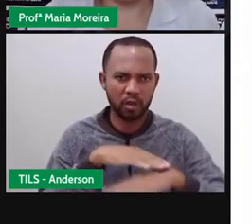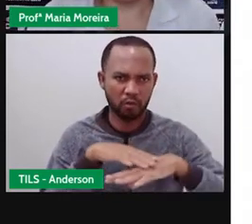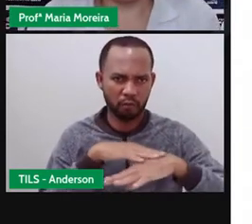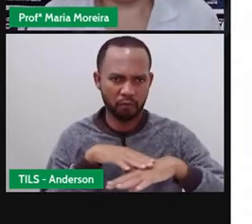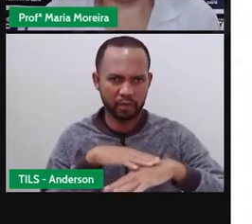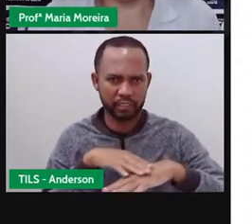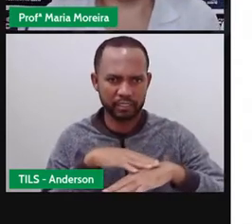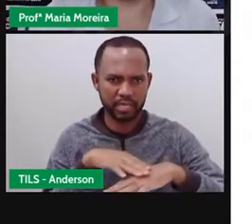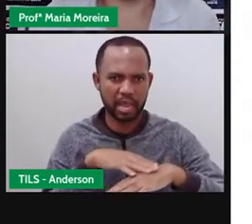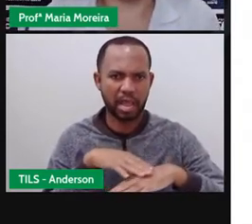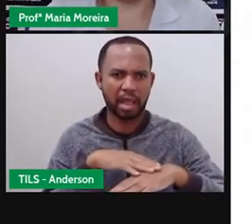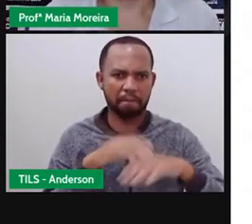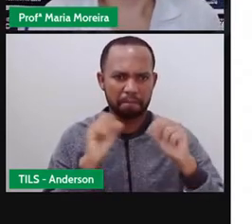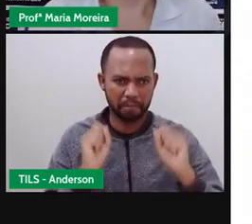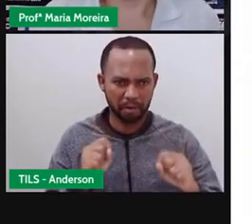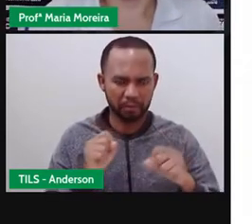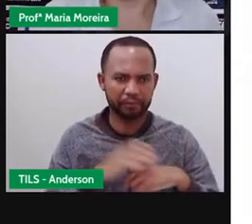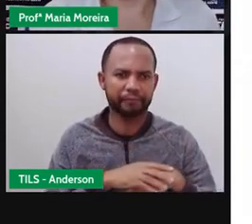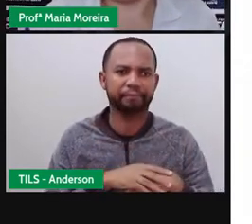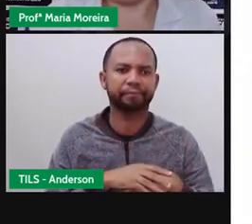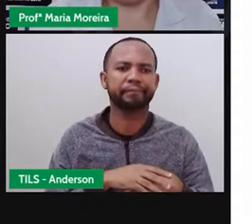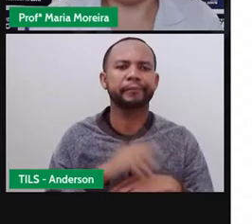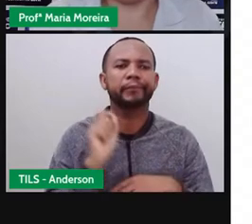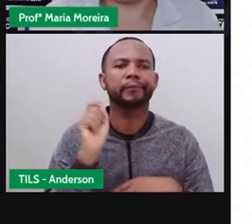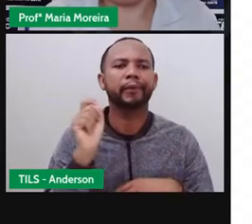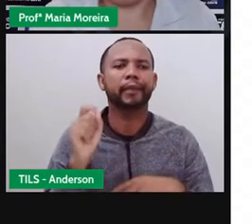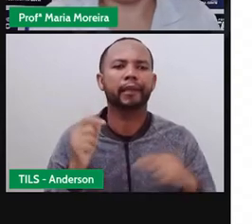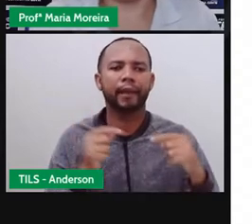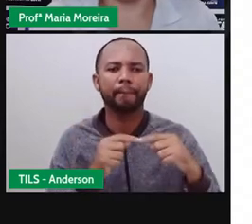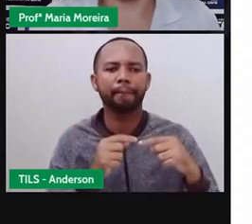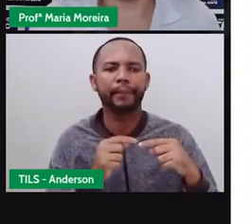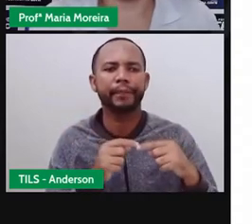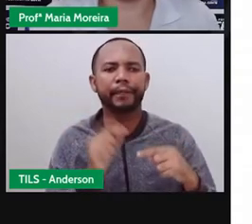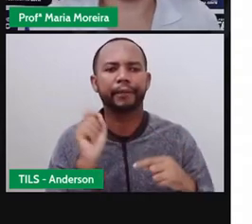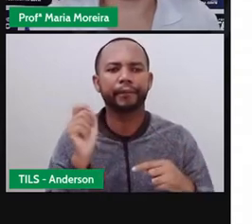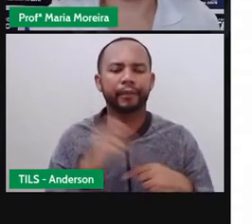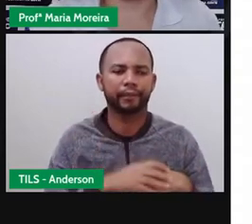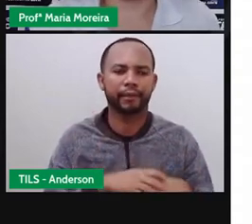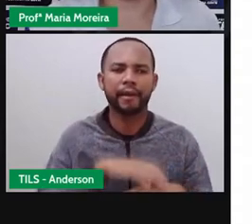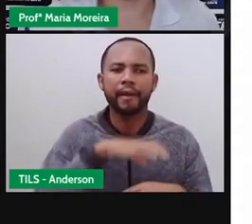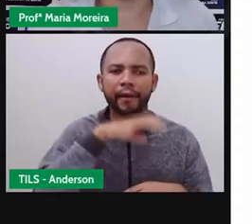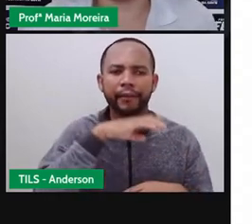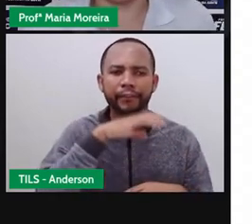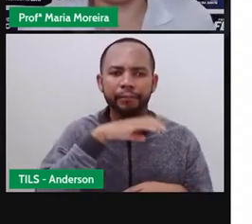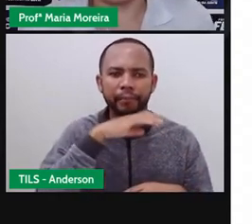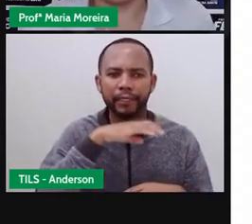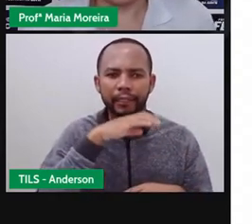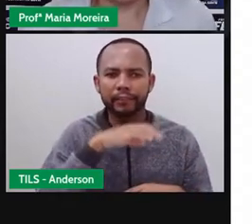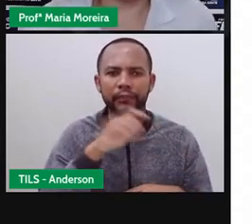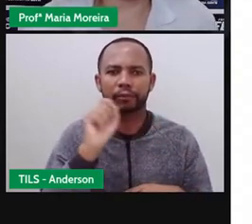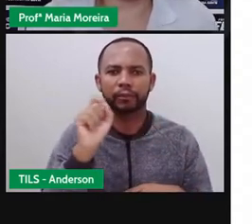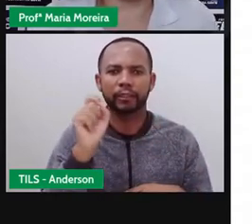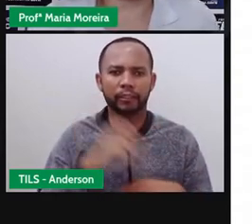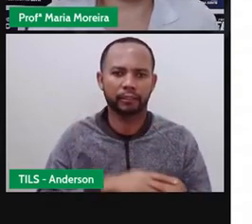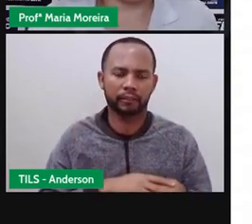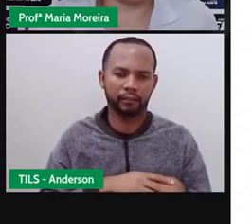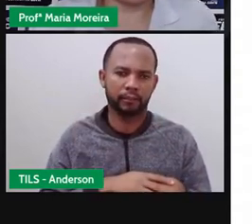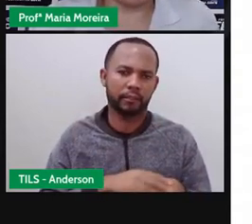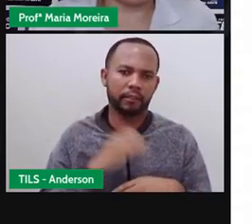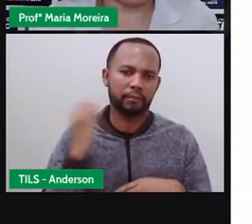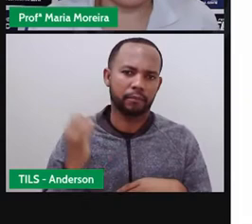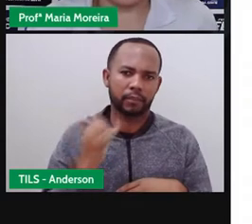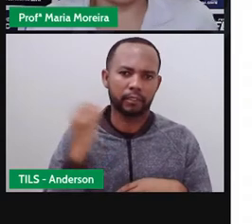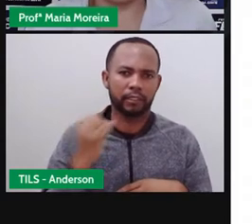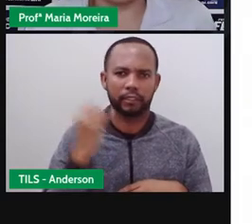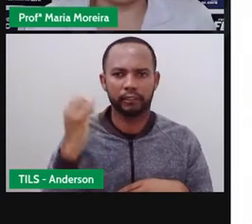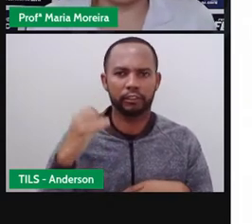vai. Então, isso são o quê? Olha, a fábula, na fábula, os animais são personagens. E são personagens